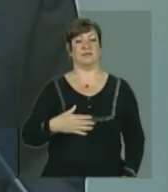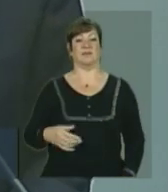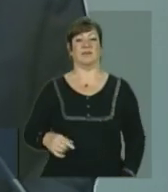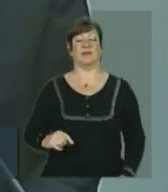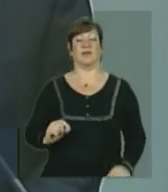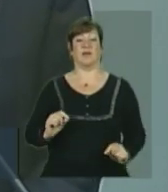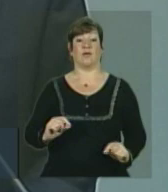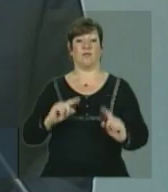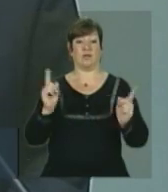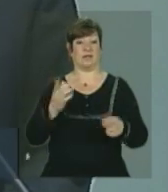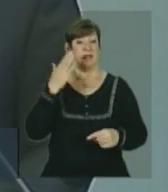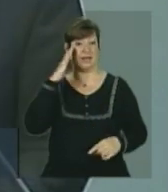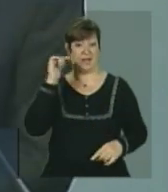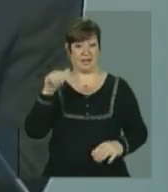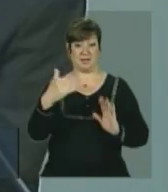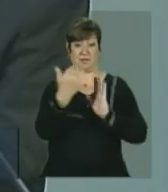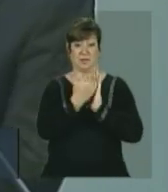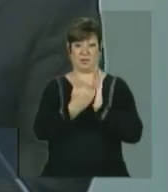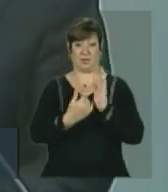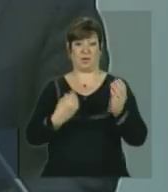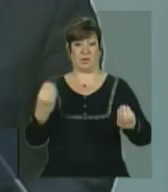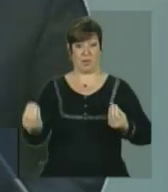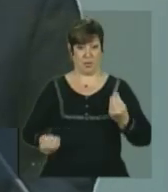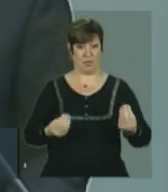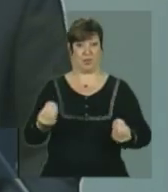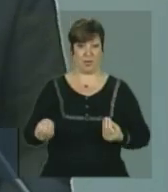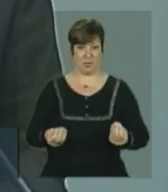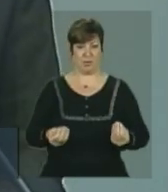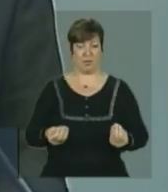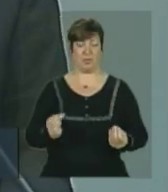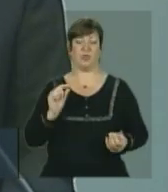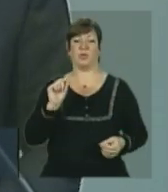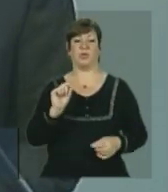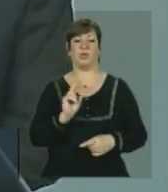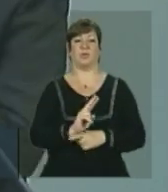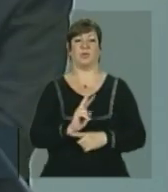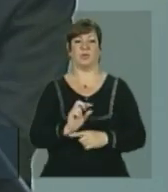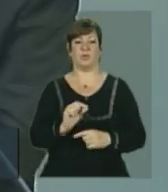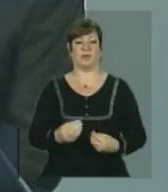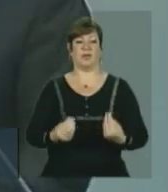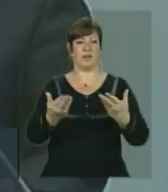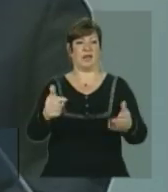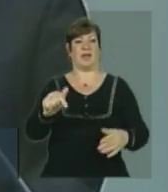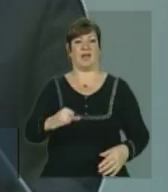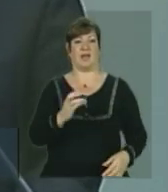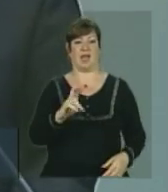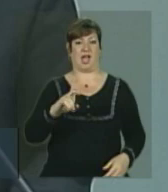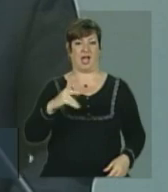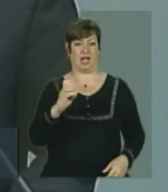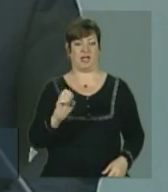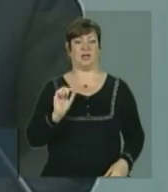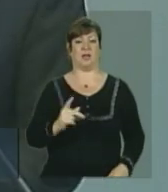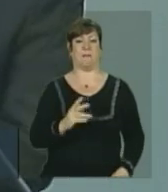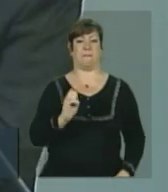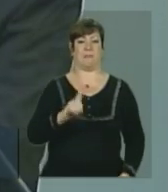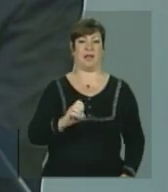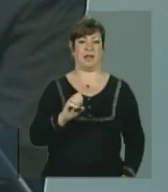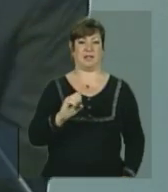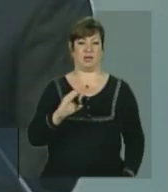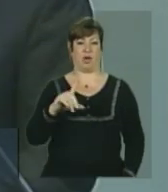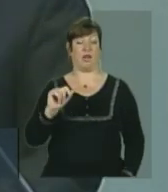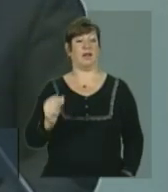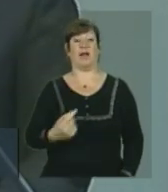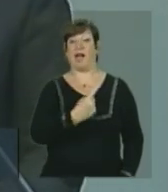dimensão desse programa, simbolizado por essa entrega, dessa creche para a escola, cada